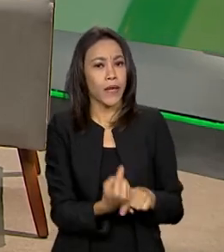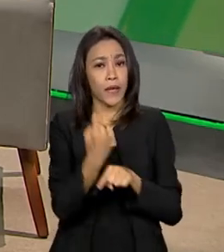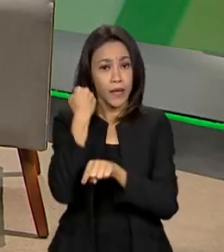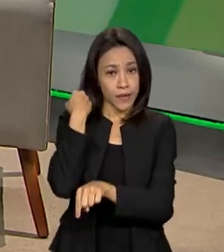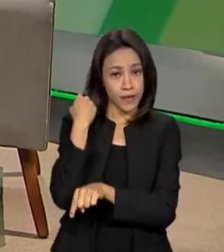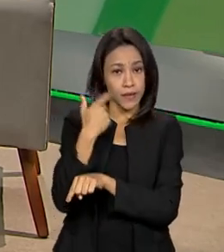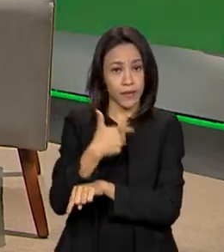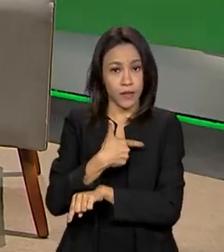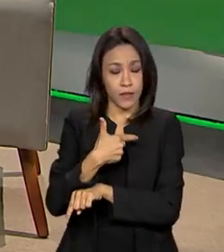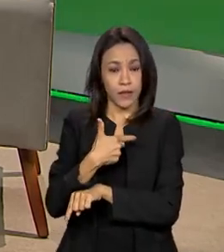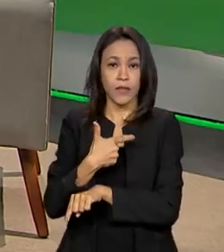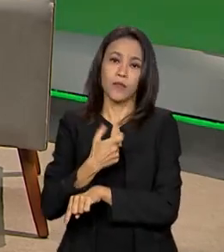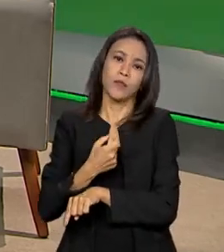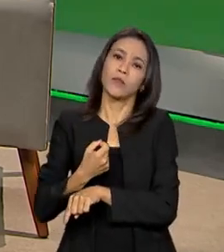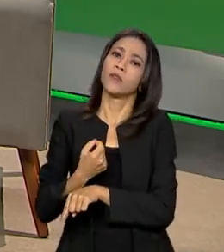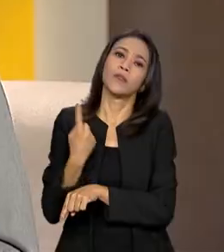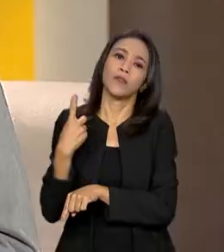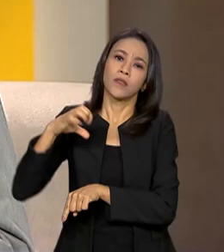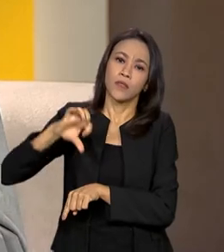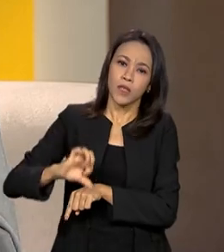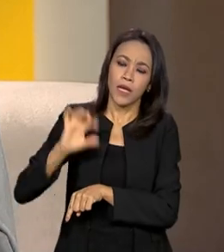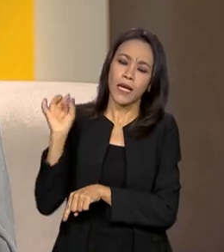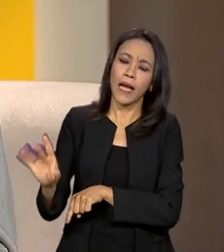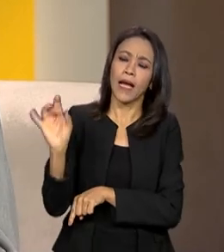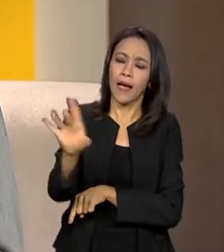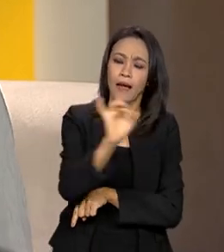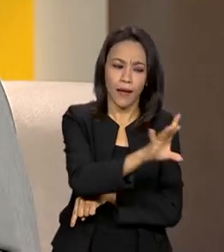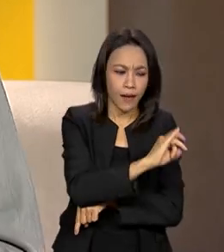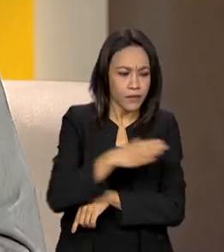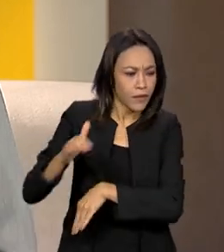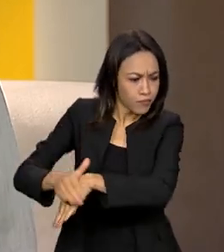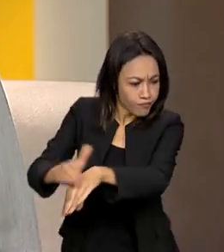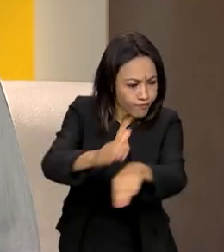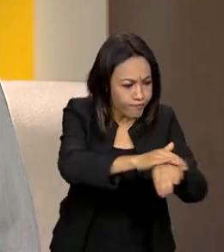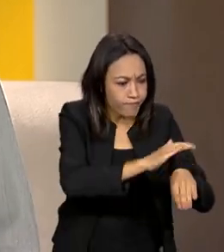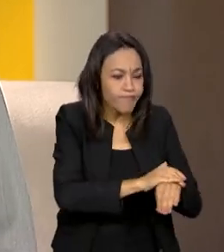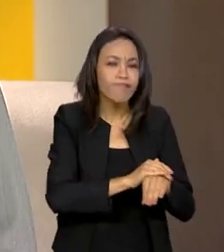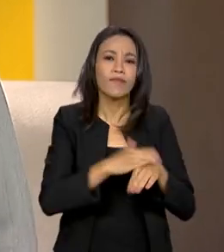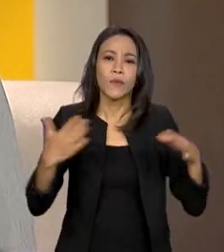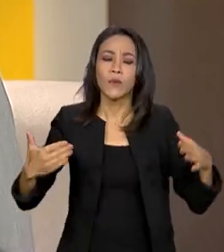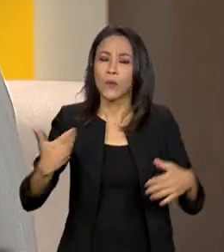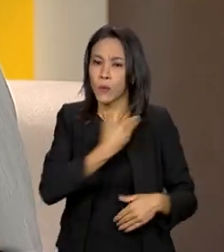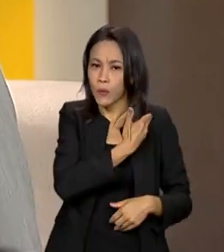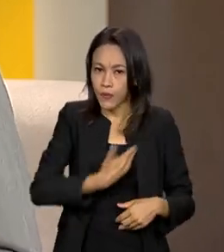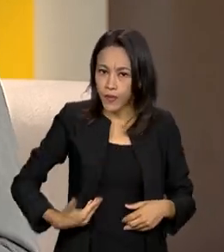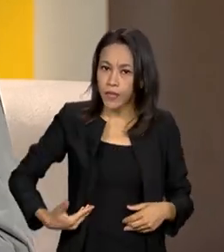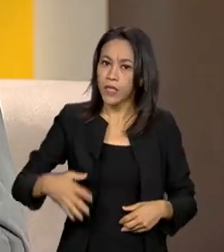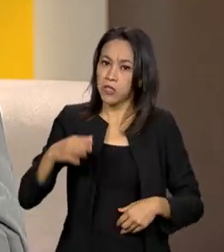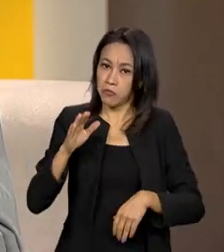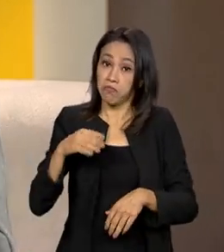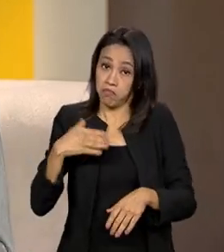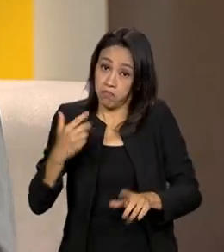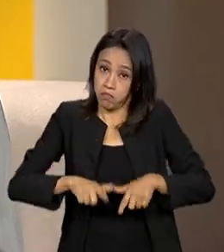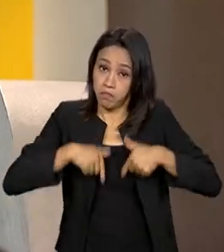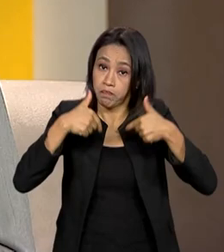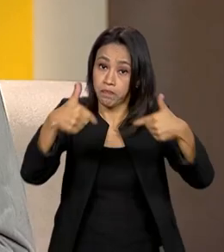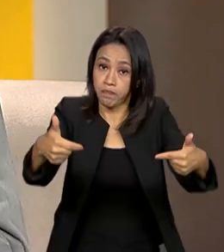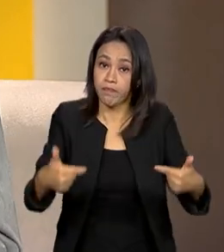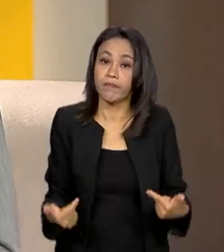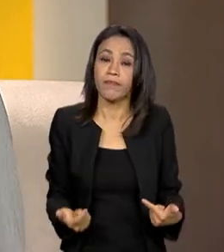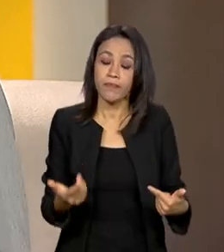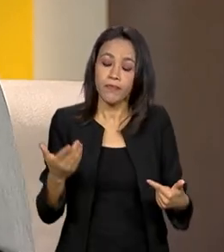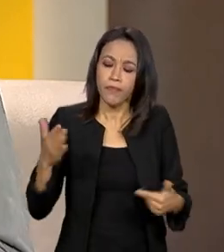constituindo o seu plano de transformação digital, com o monitoramento pelos órgãos centrais de governo e essas ações vão sendo